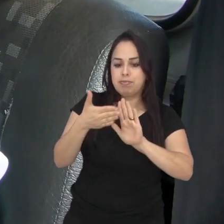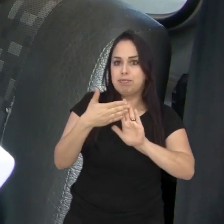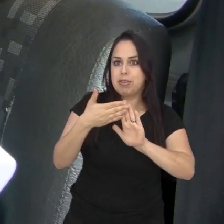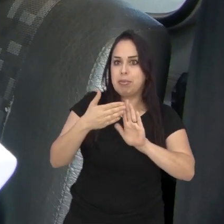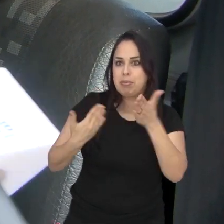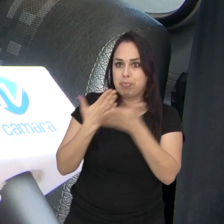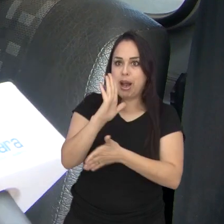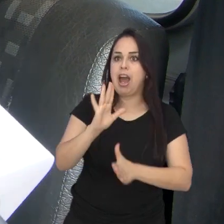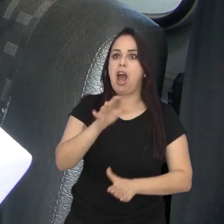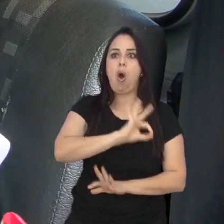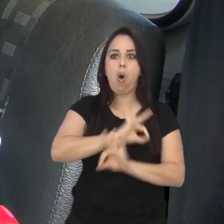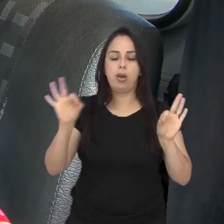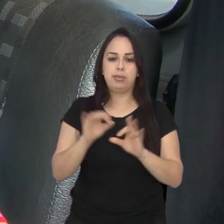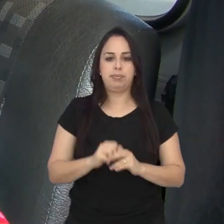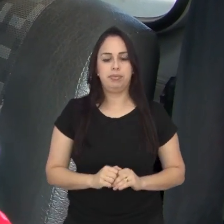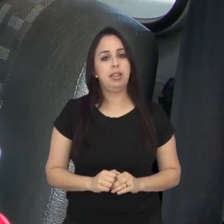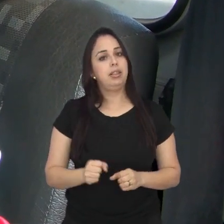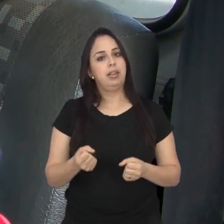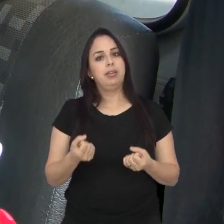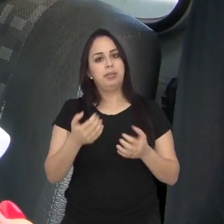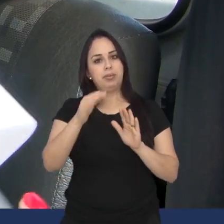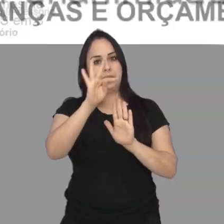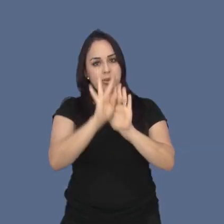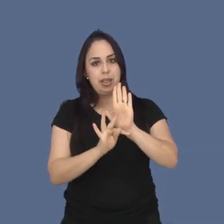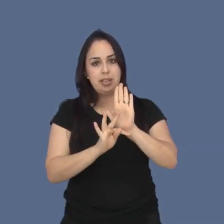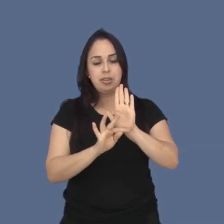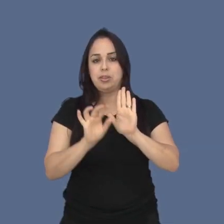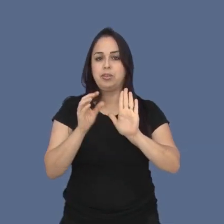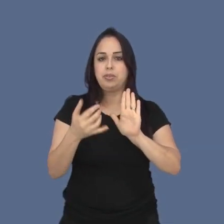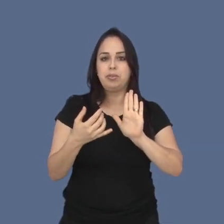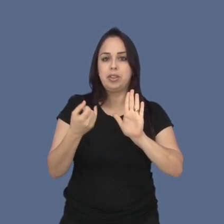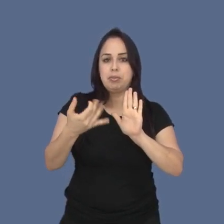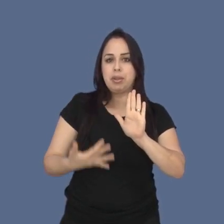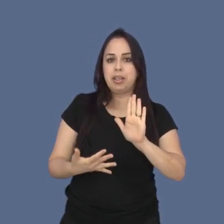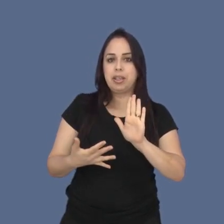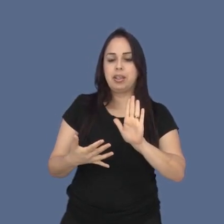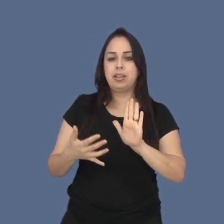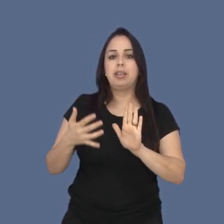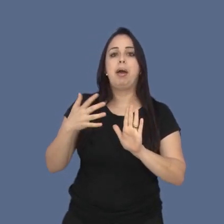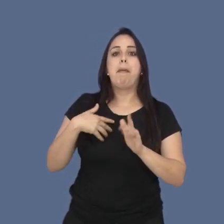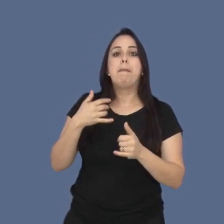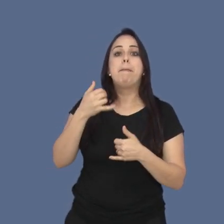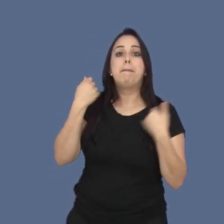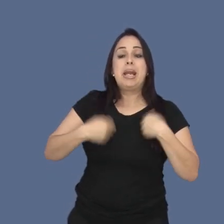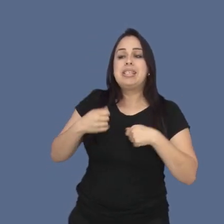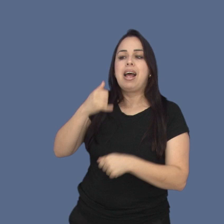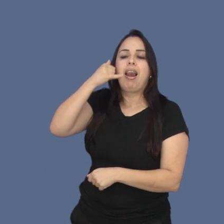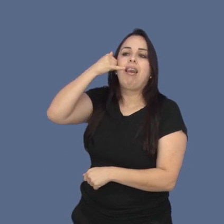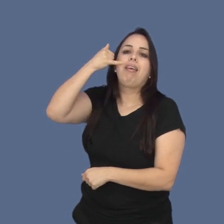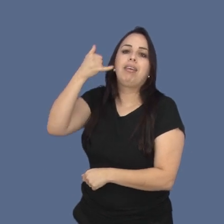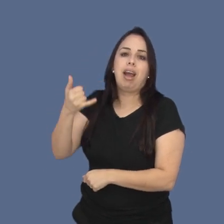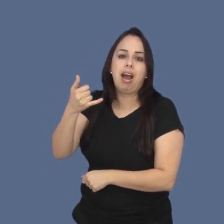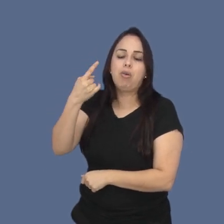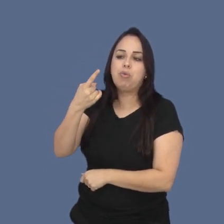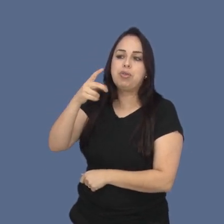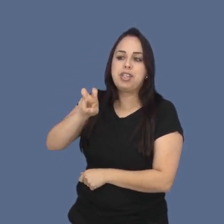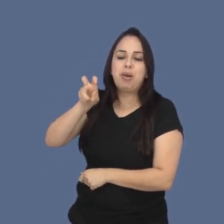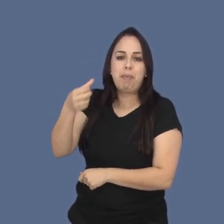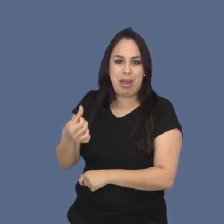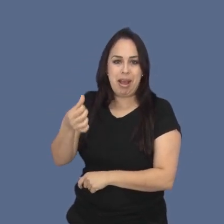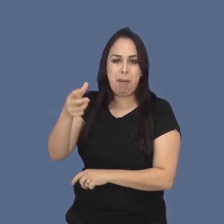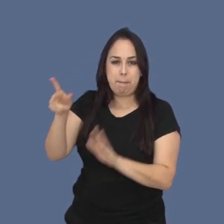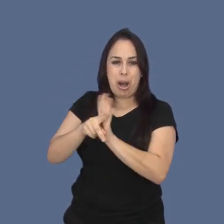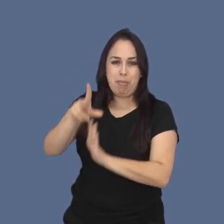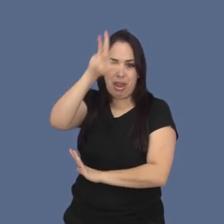Positivo, sim. Se fizer isso aí, é ótimo. De acordo com o texto, as retiradas seriam feitas por meio de um agendamento,